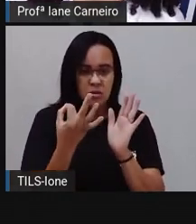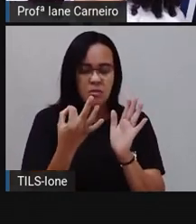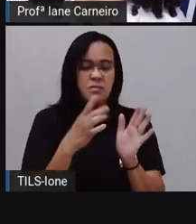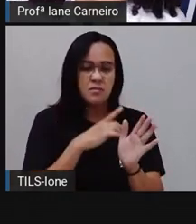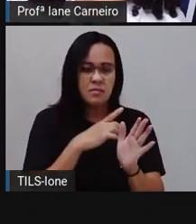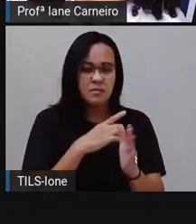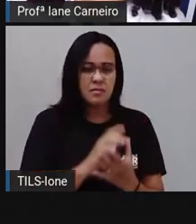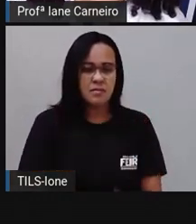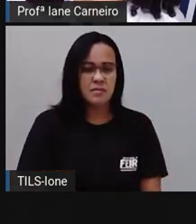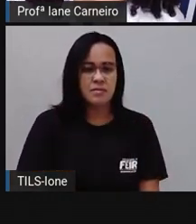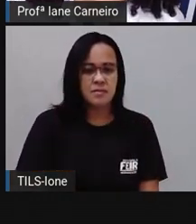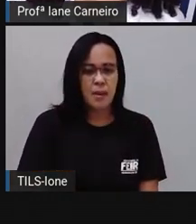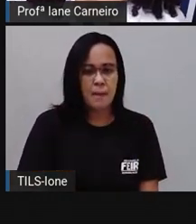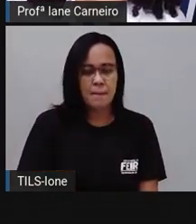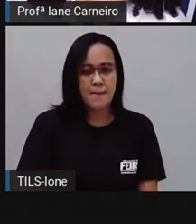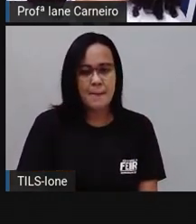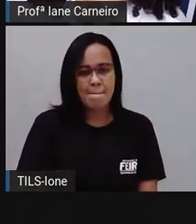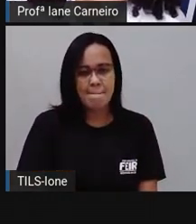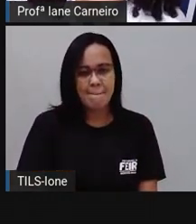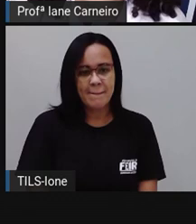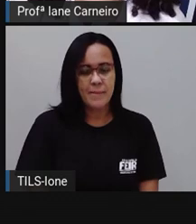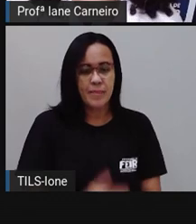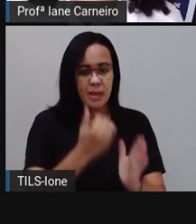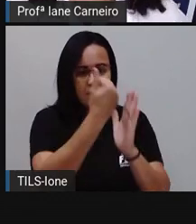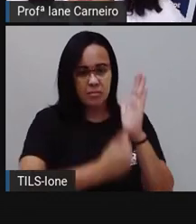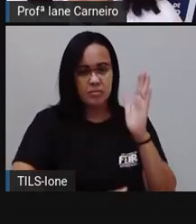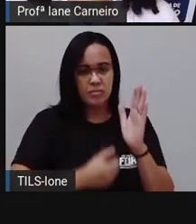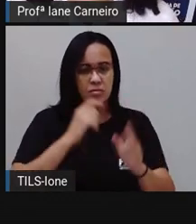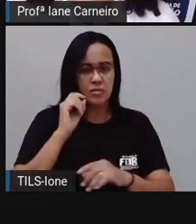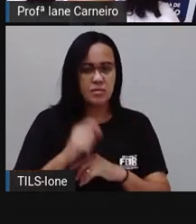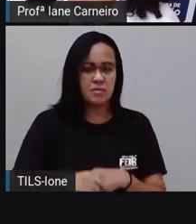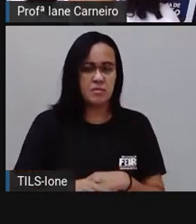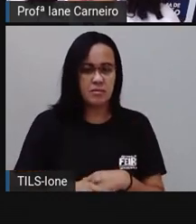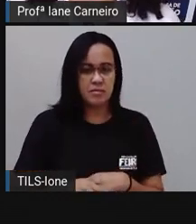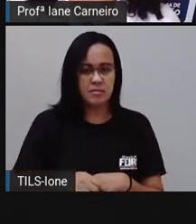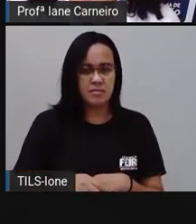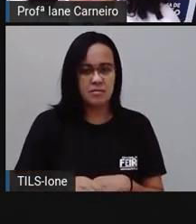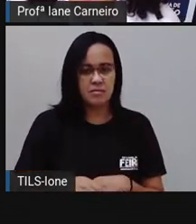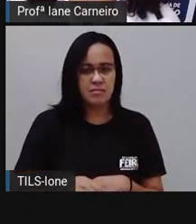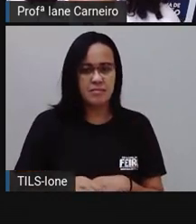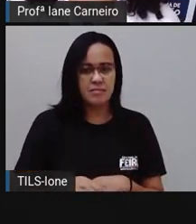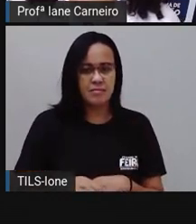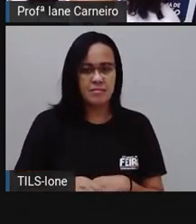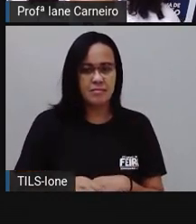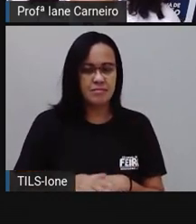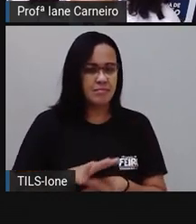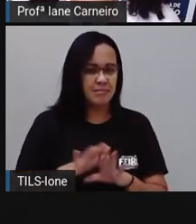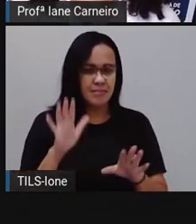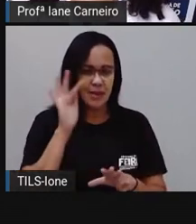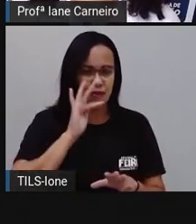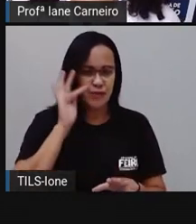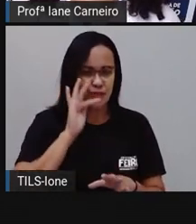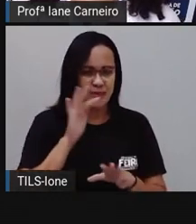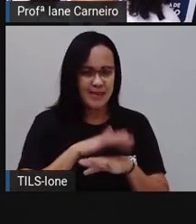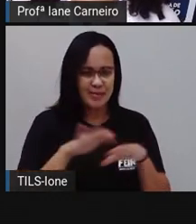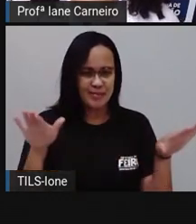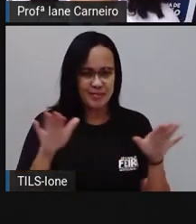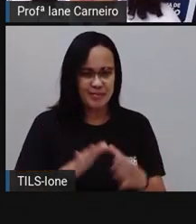Então, deixa eu ver onde é que a pró faz aqui. Deixa eu tirar essa melancia daqui. Deixa eu deixar ela bem pequenininha, pra não atrapalhar a gente.